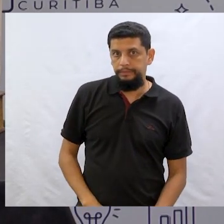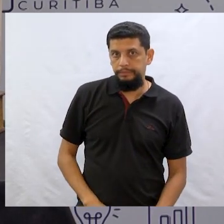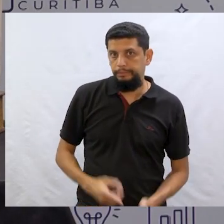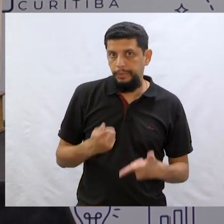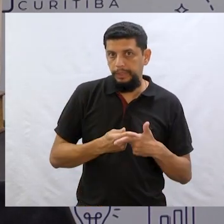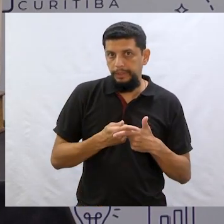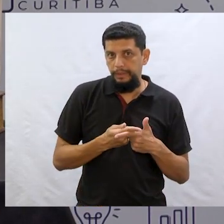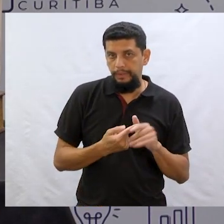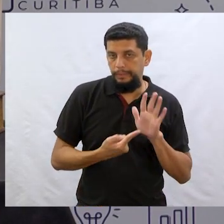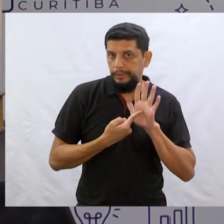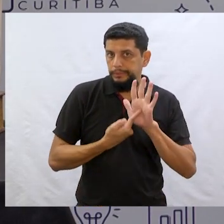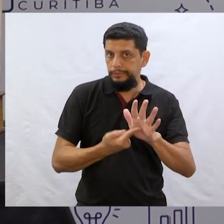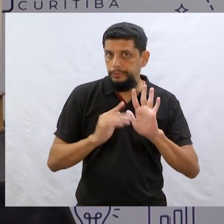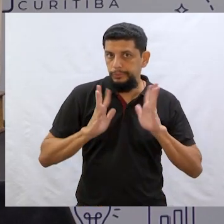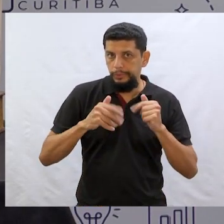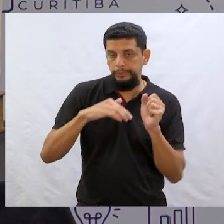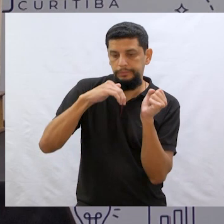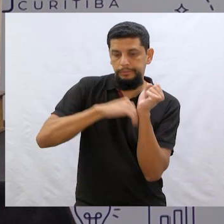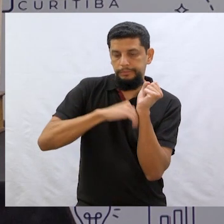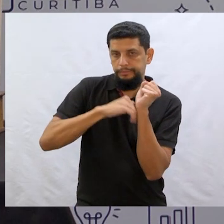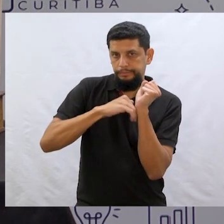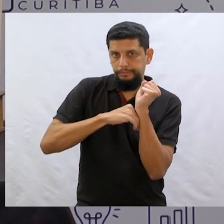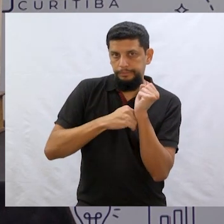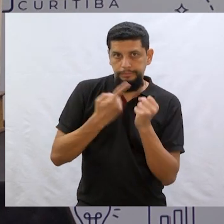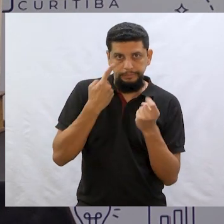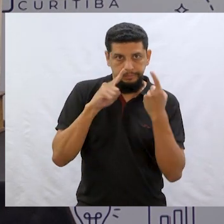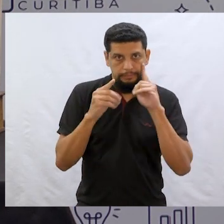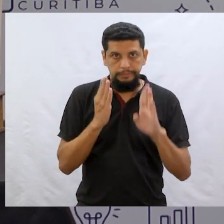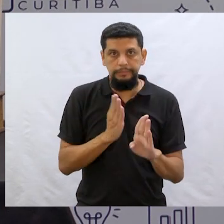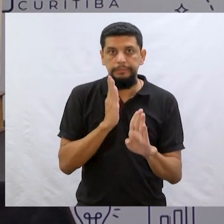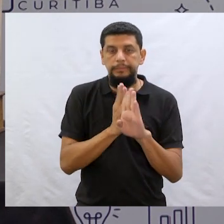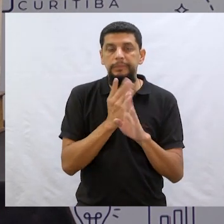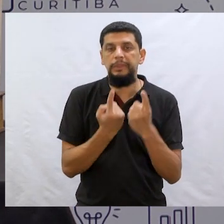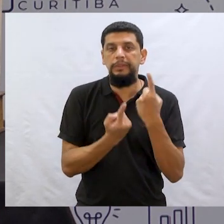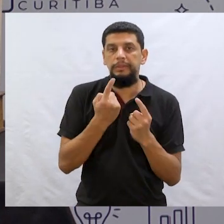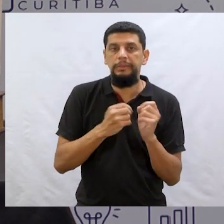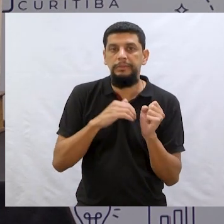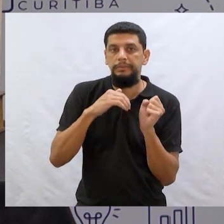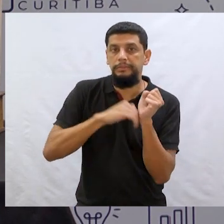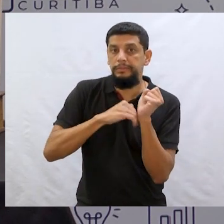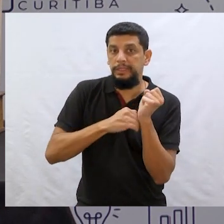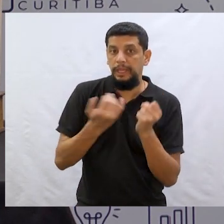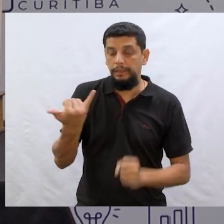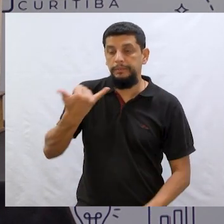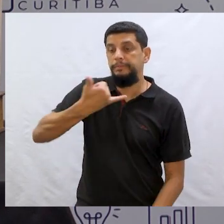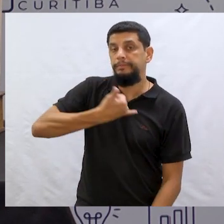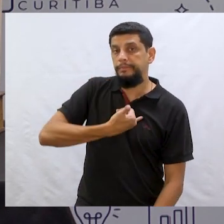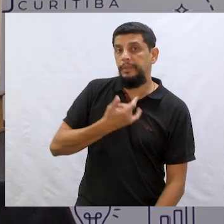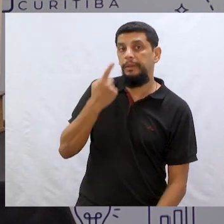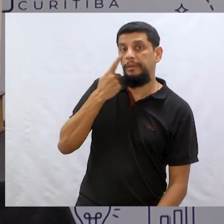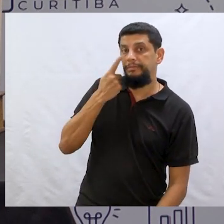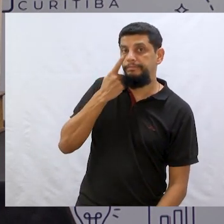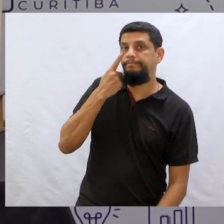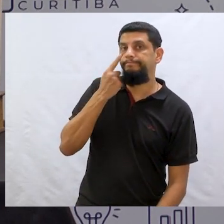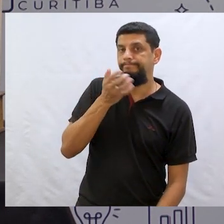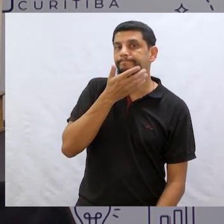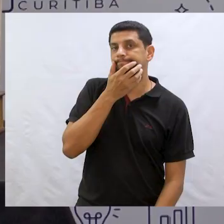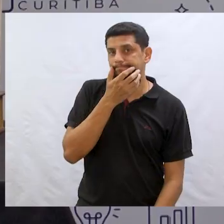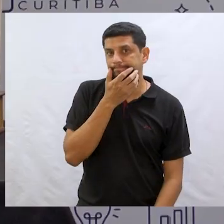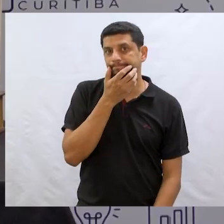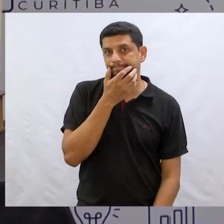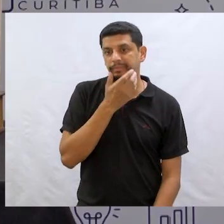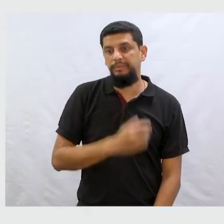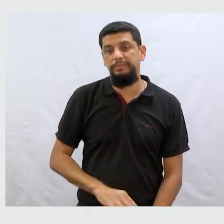revelar todos os segredos dele. Vamos descobrir qual segredo ele quer nos contar? Olha lá,